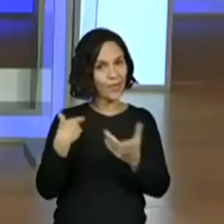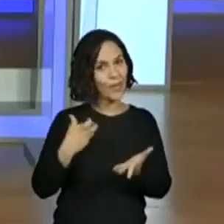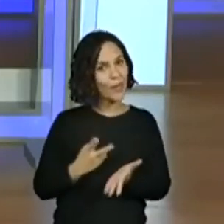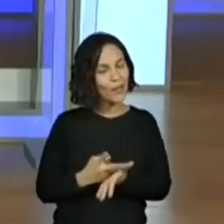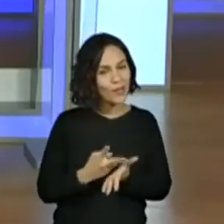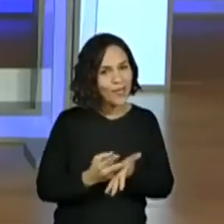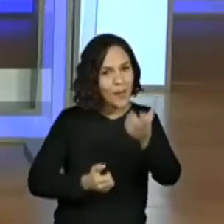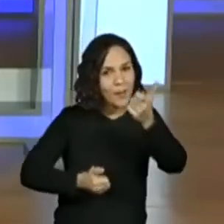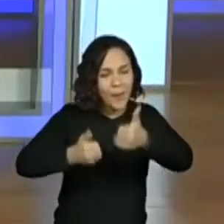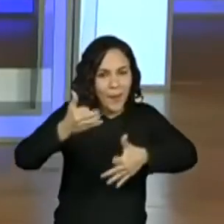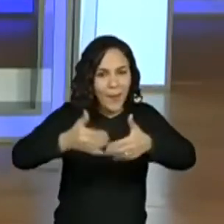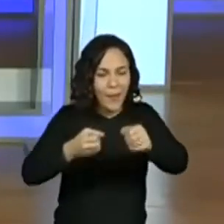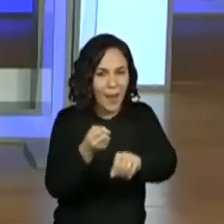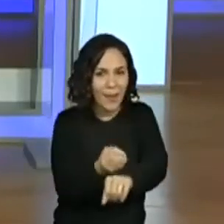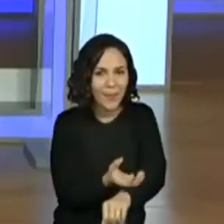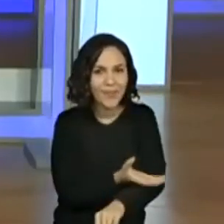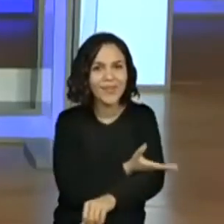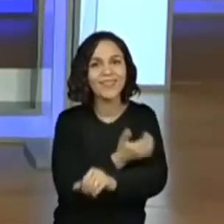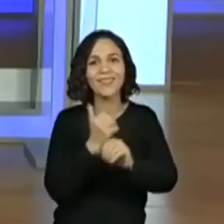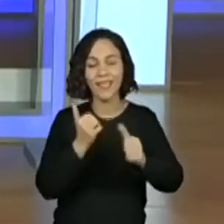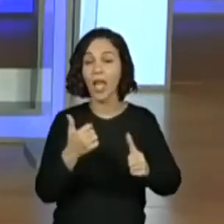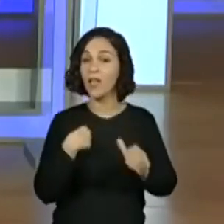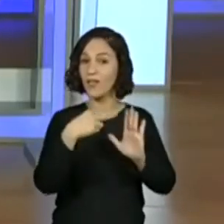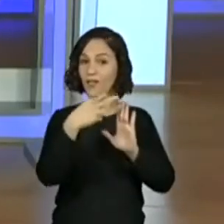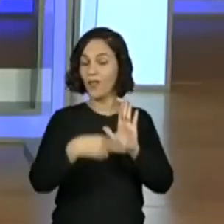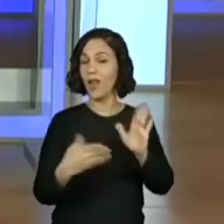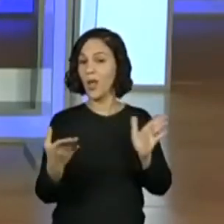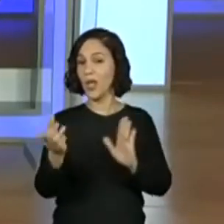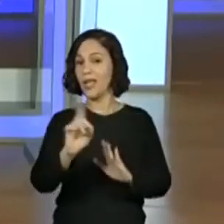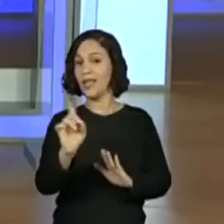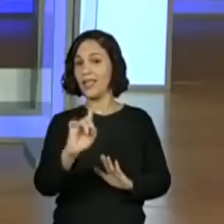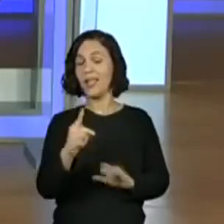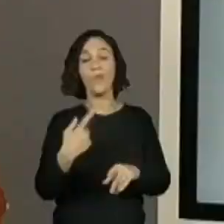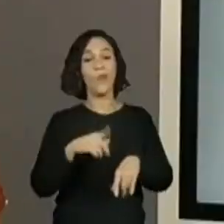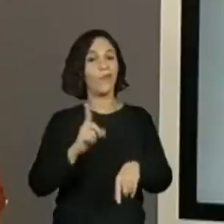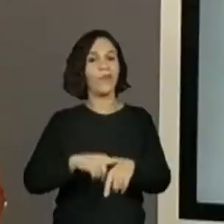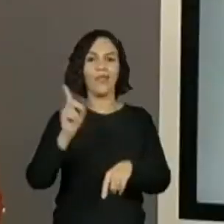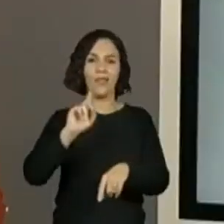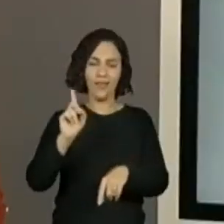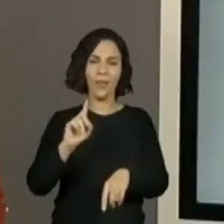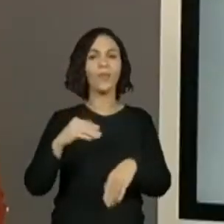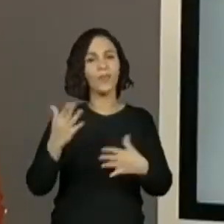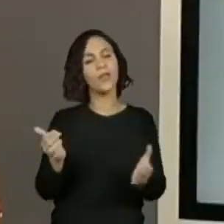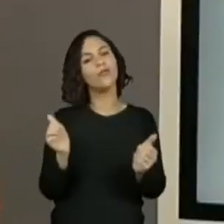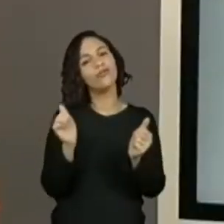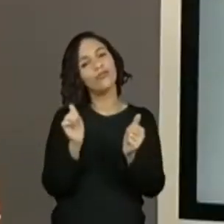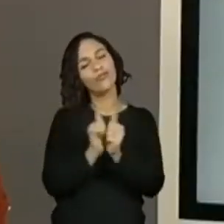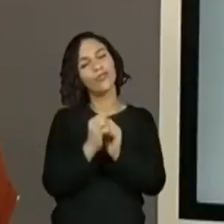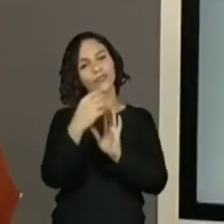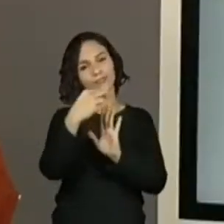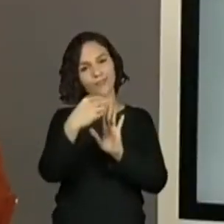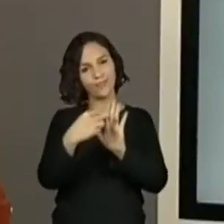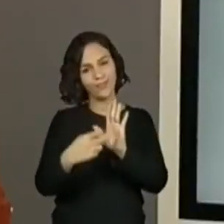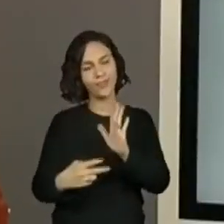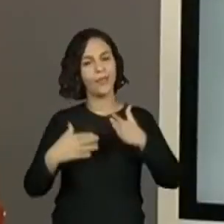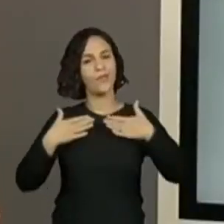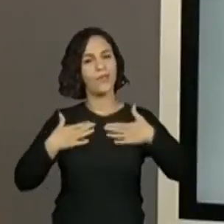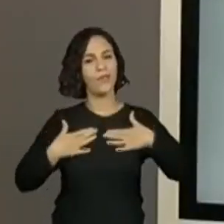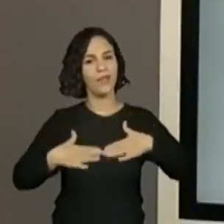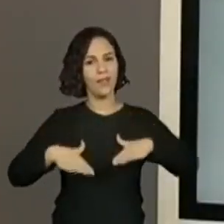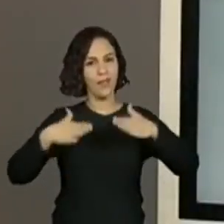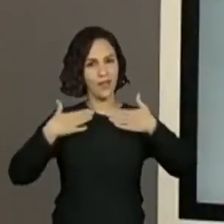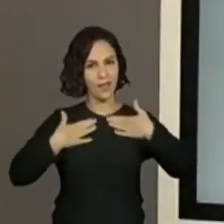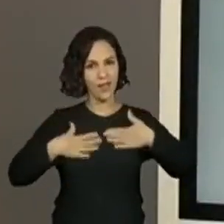continuar despertando emoções. Eu não vou ler agora a curiosidade, porque não vai dar tempo, é bom ler todo o texto que a gente vai ler com bastante